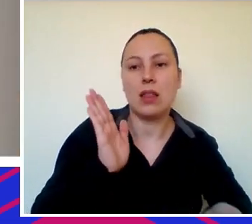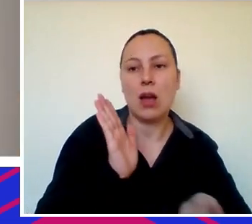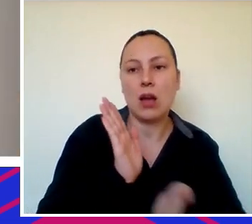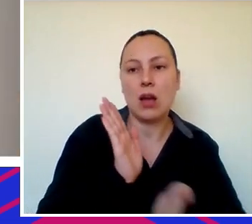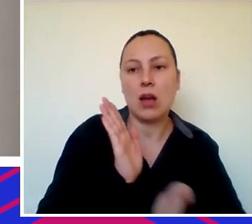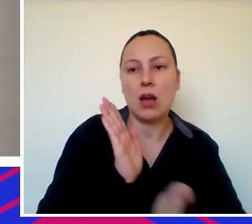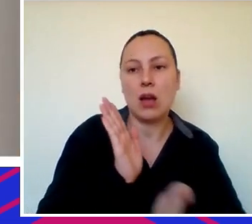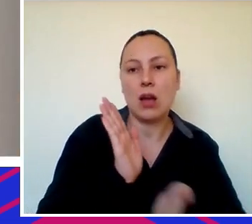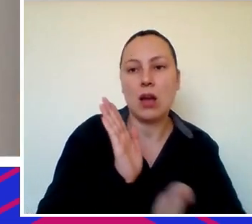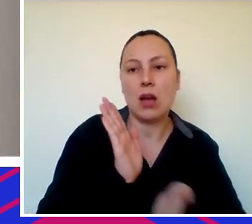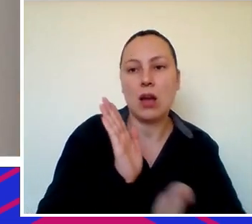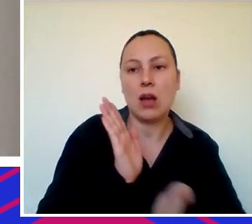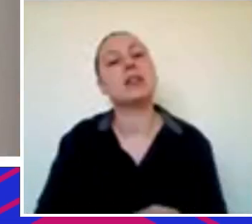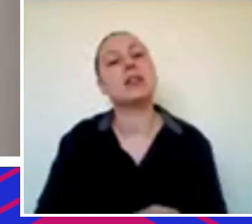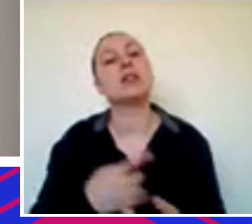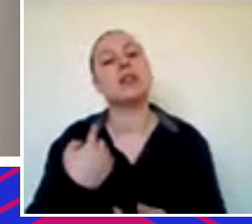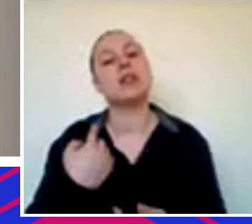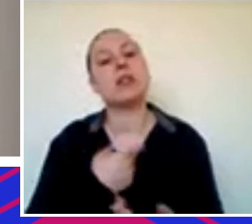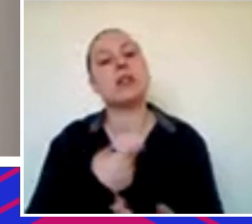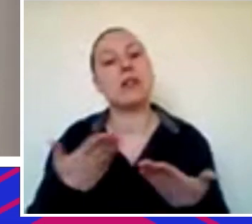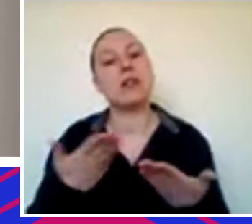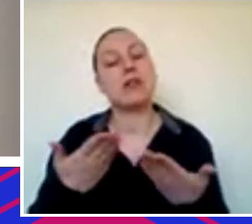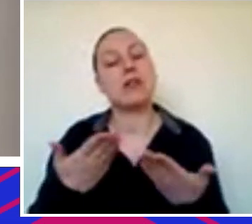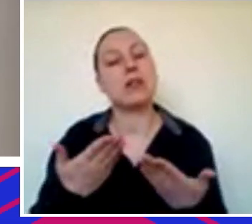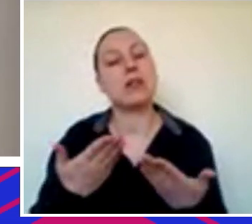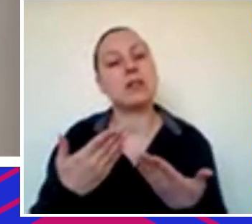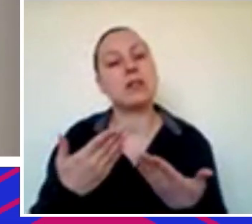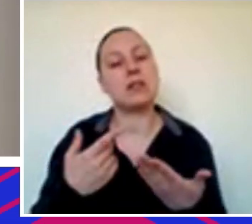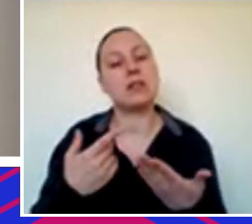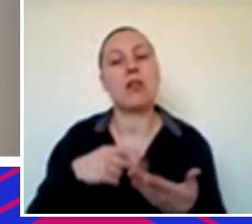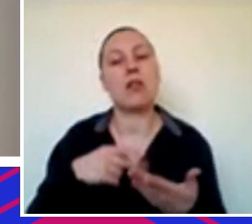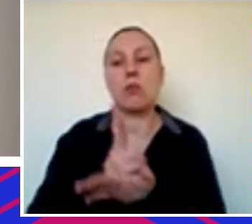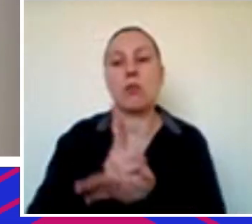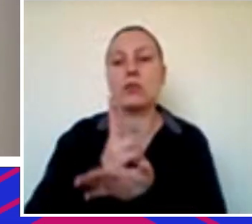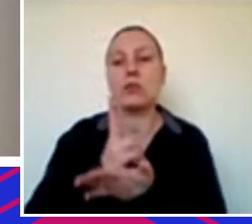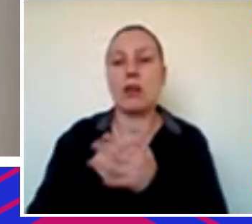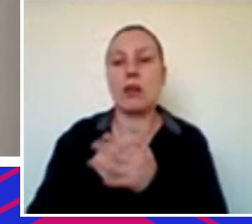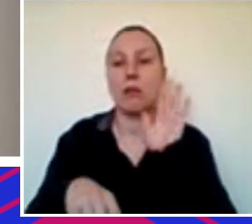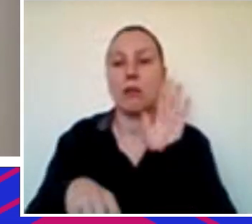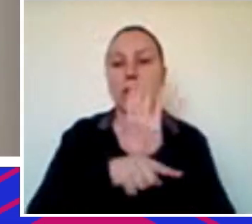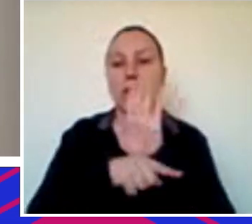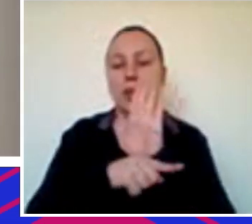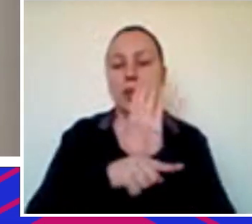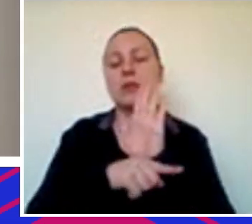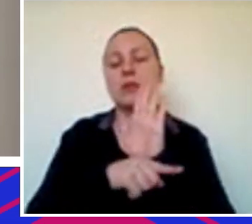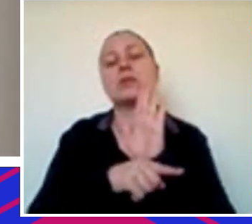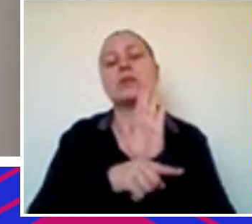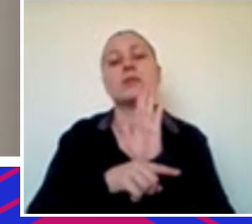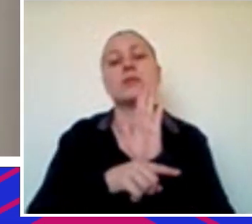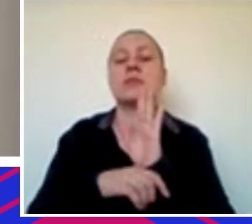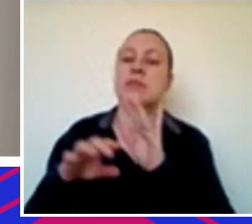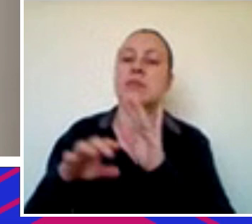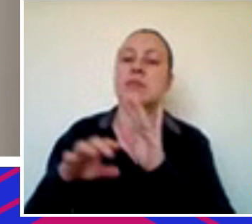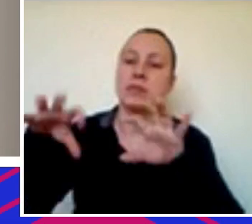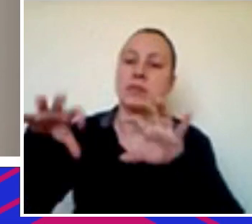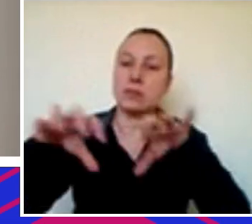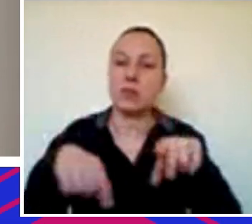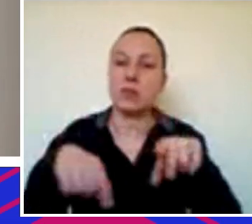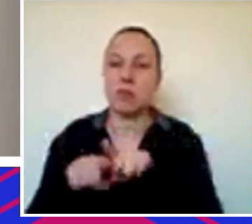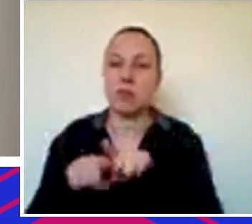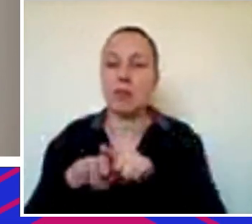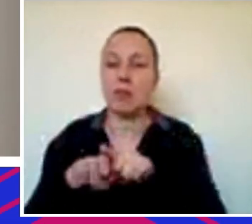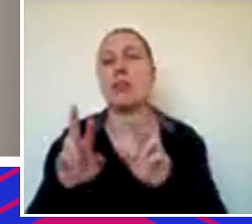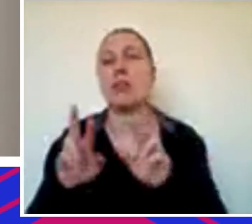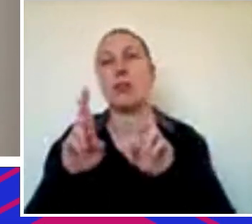mudança e a gente aqui do nosso lado só espera que a gente consiga continuar apoiando o ecossistema e apoiando essas empresas e os empreendedores aí